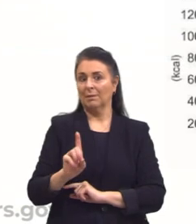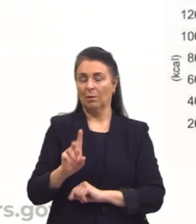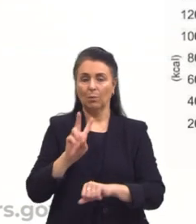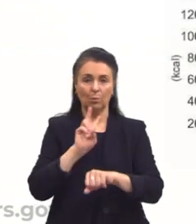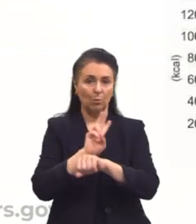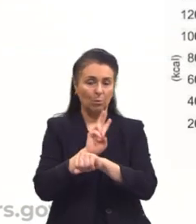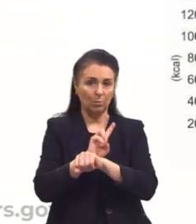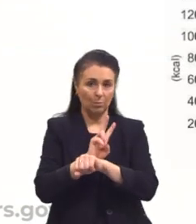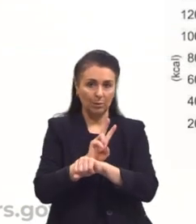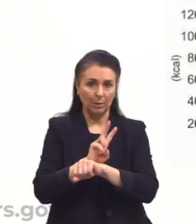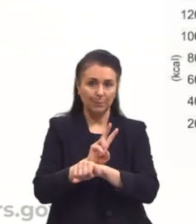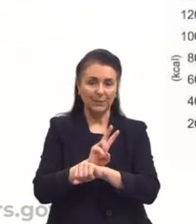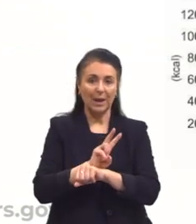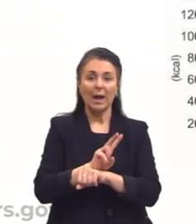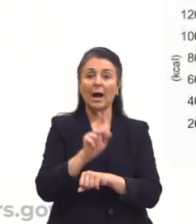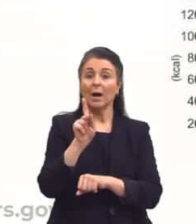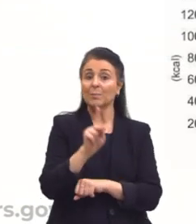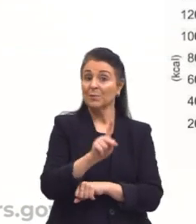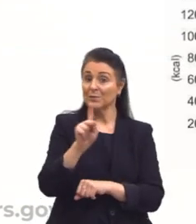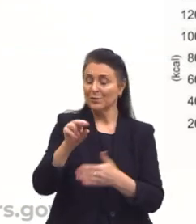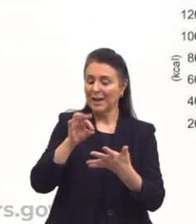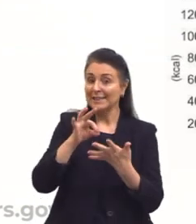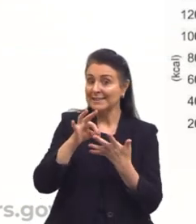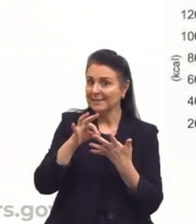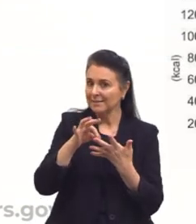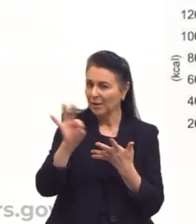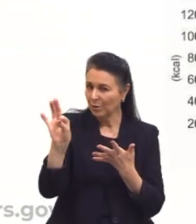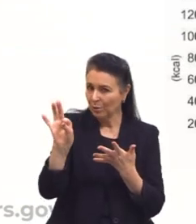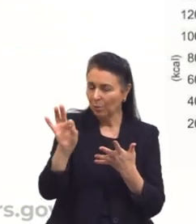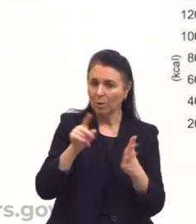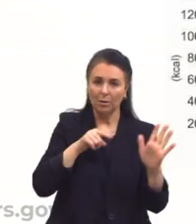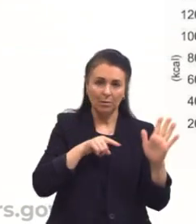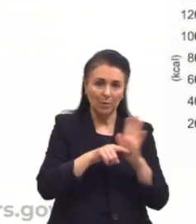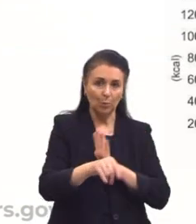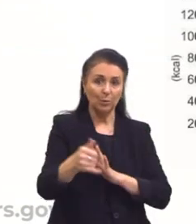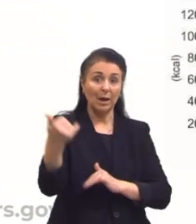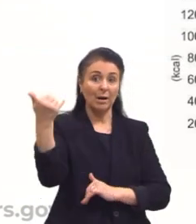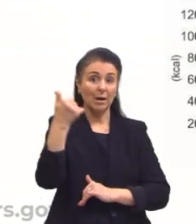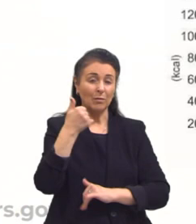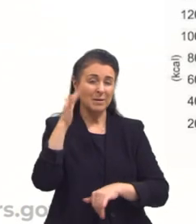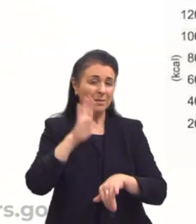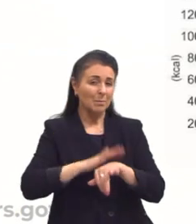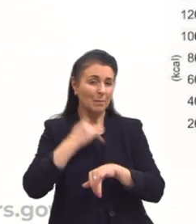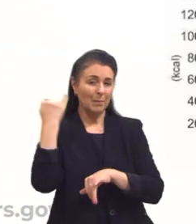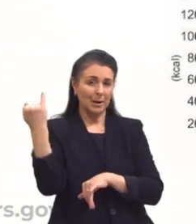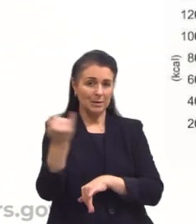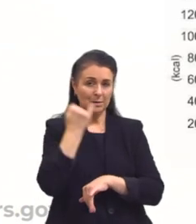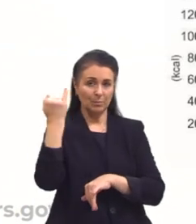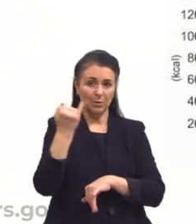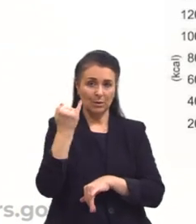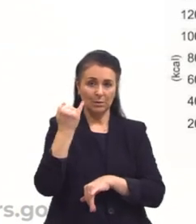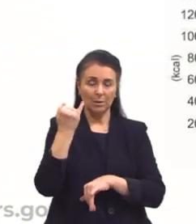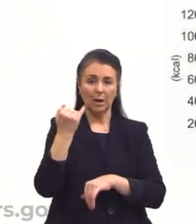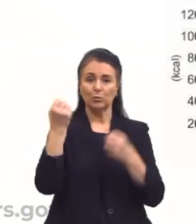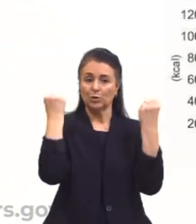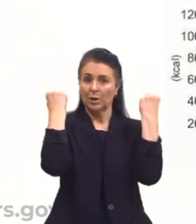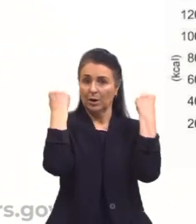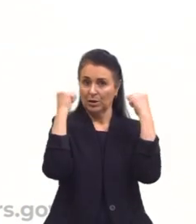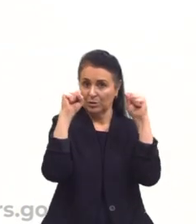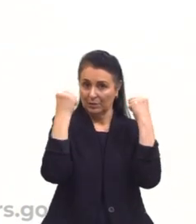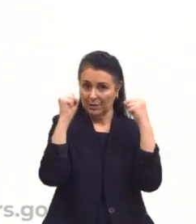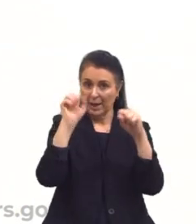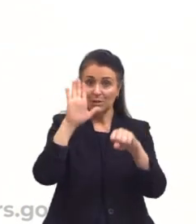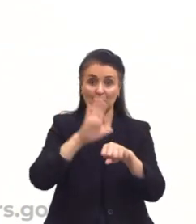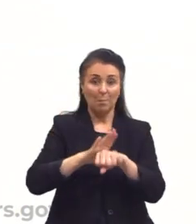Aqui eu destaquei, então, a nossa pergunta, a nossa informação mais importante. Maior consumo de quilocalorias por